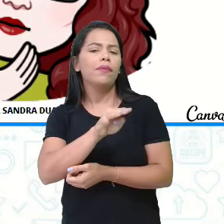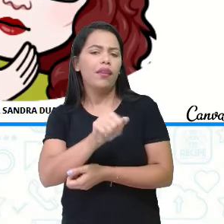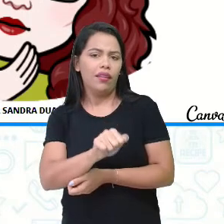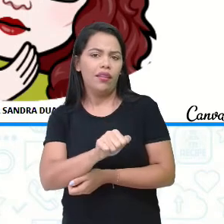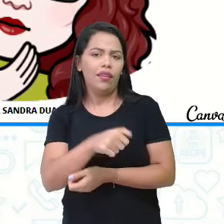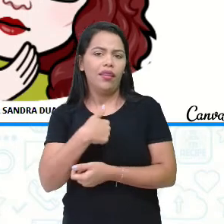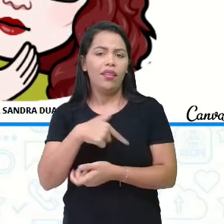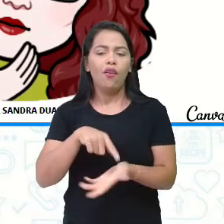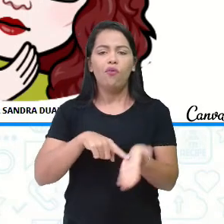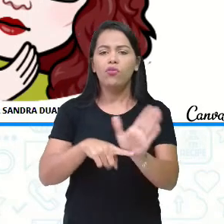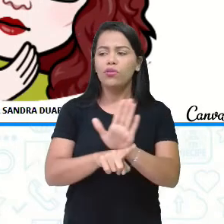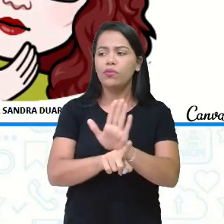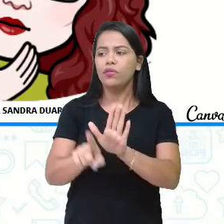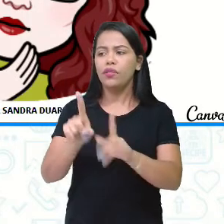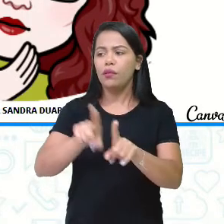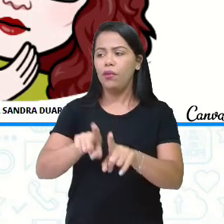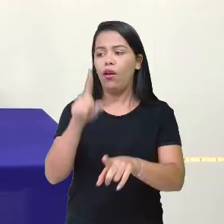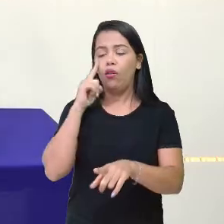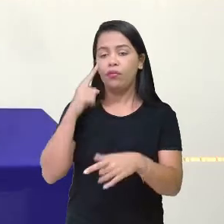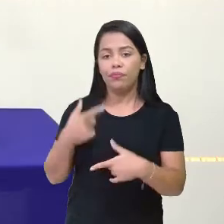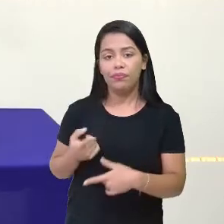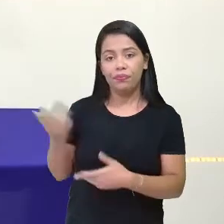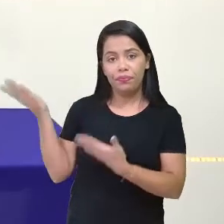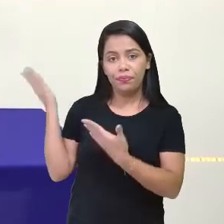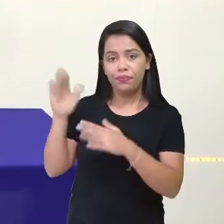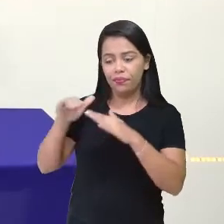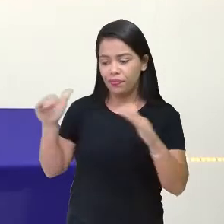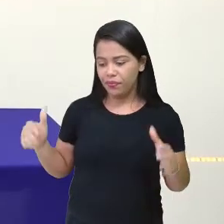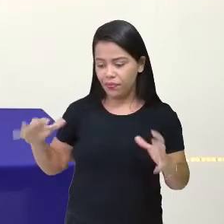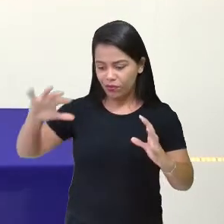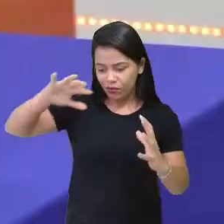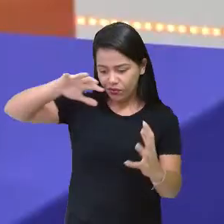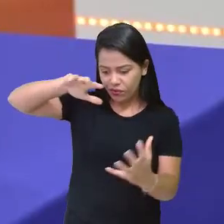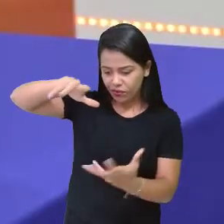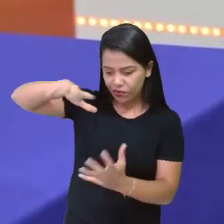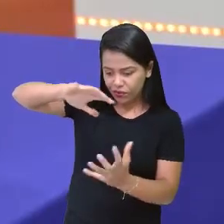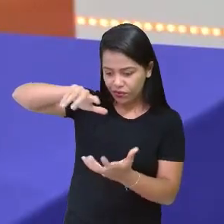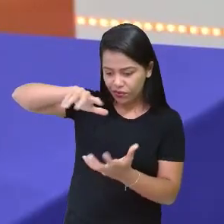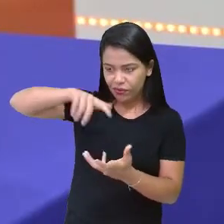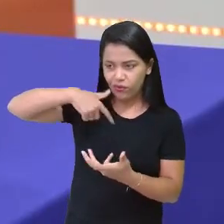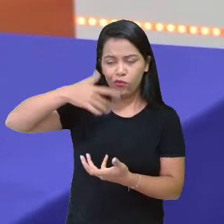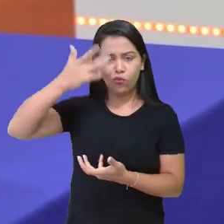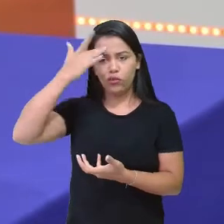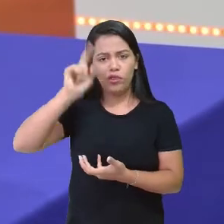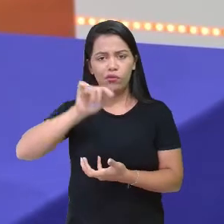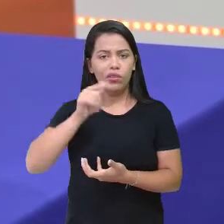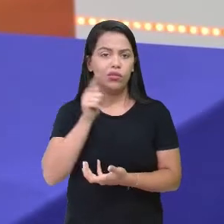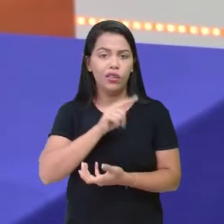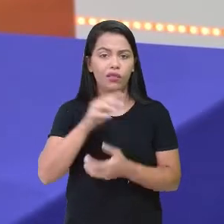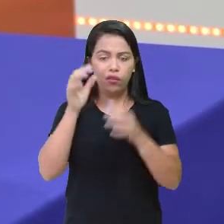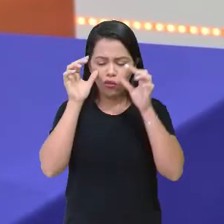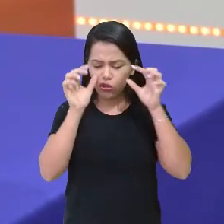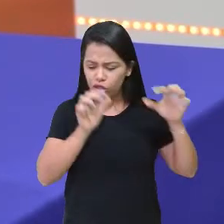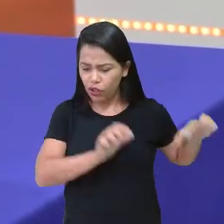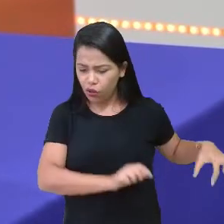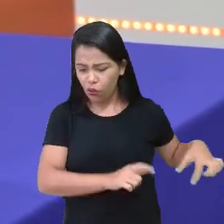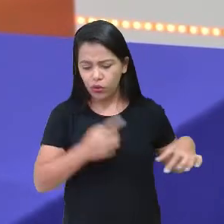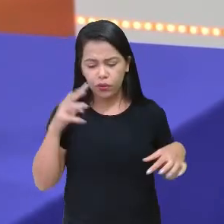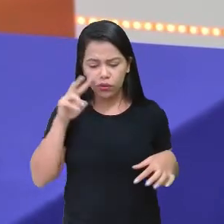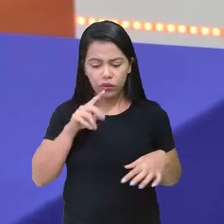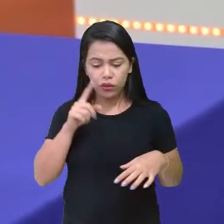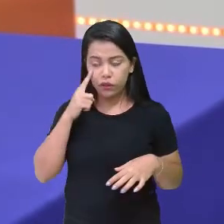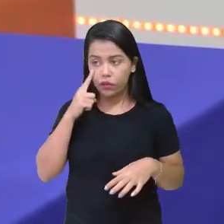aqui para vocês também, olha aqui o globo terrestre. Não sei se vai dar para ver. Eu tenho até que tirar o óculos para poder enxergar.